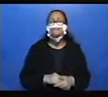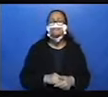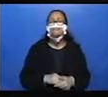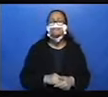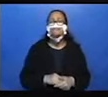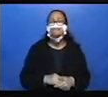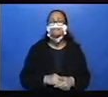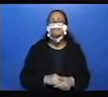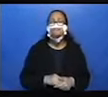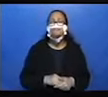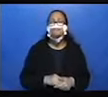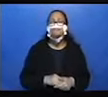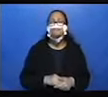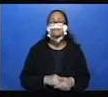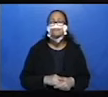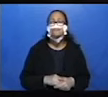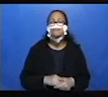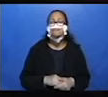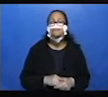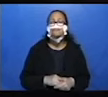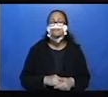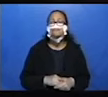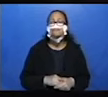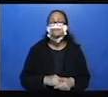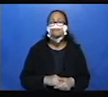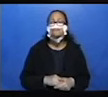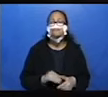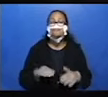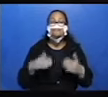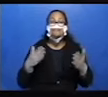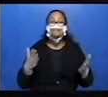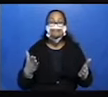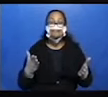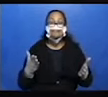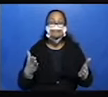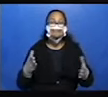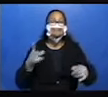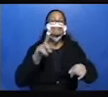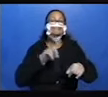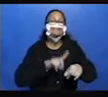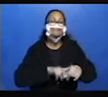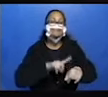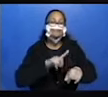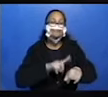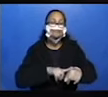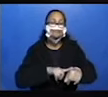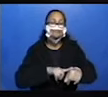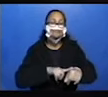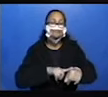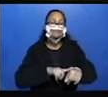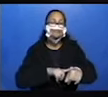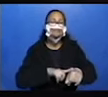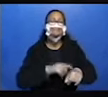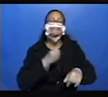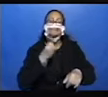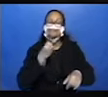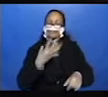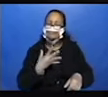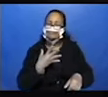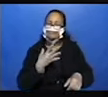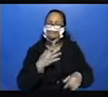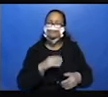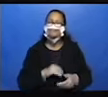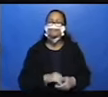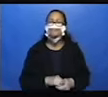Ah! Quando é o quê? Tempo. Muito bem, para quem respondeu que era de tempo.